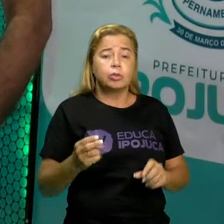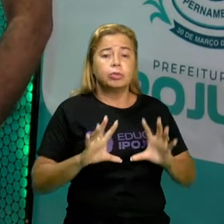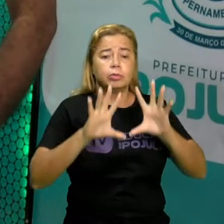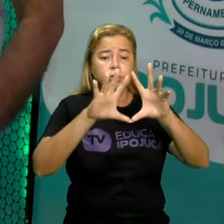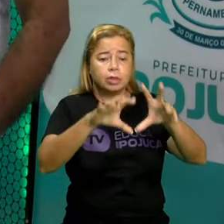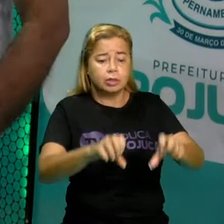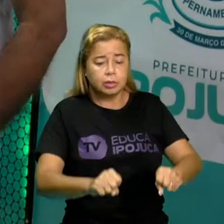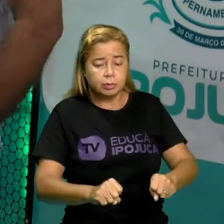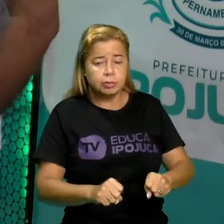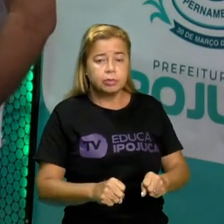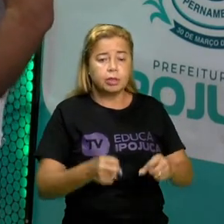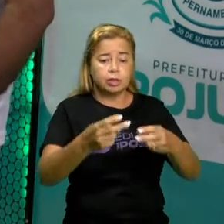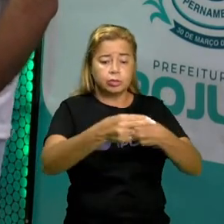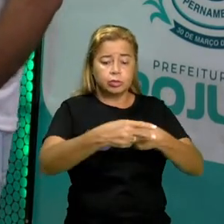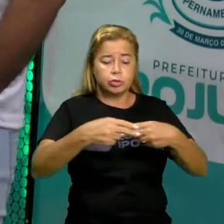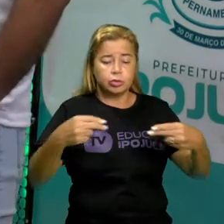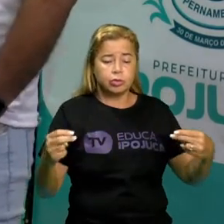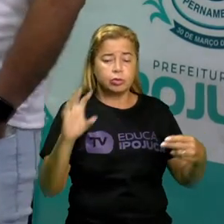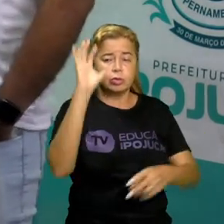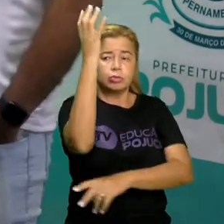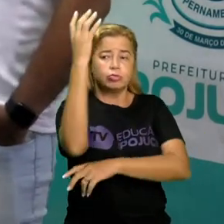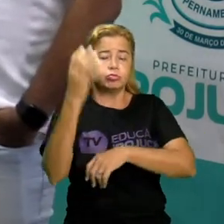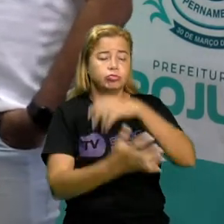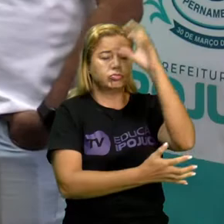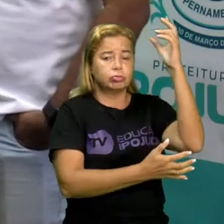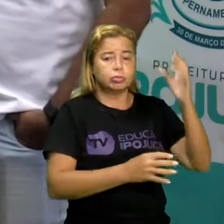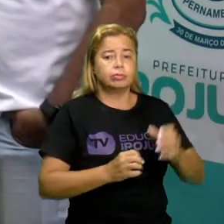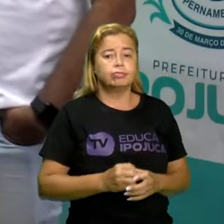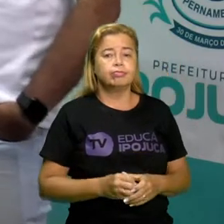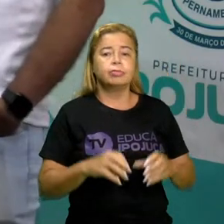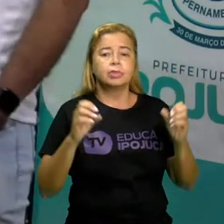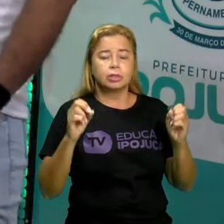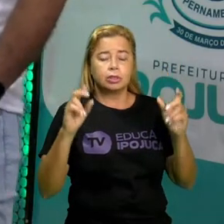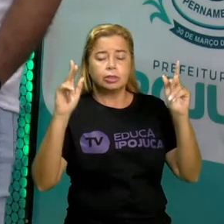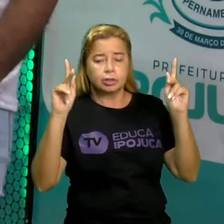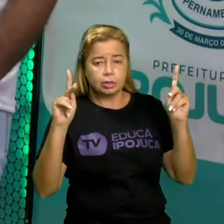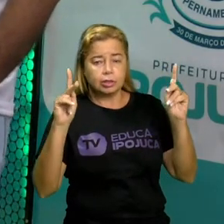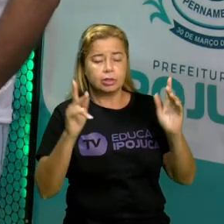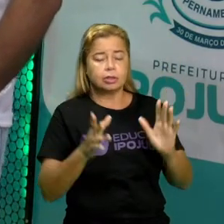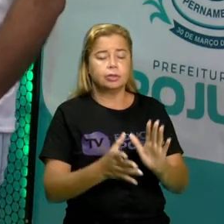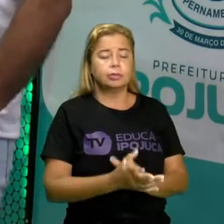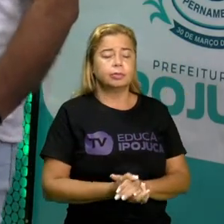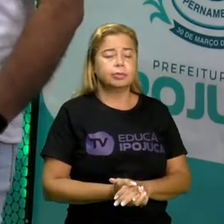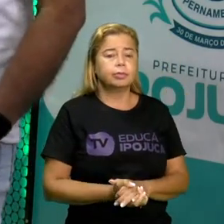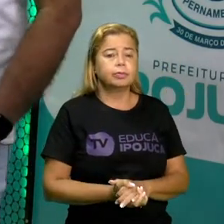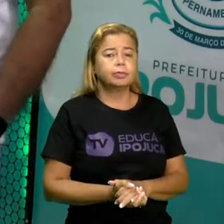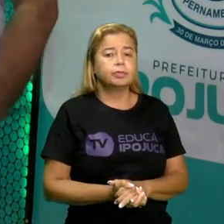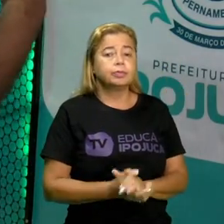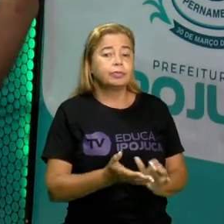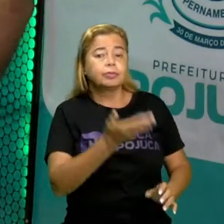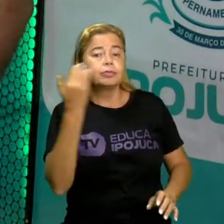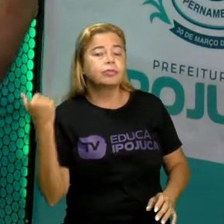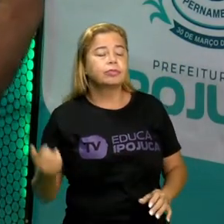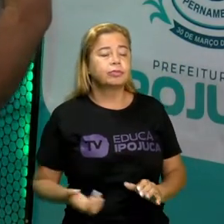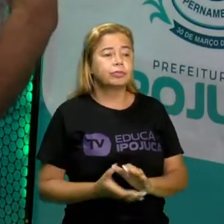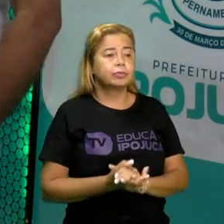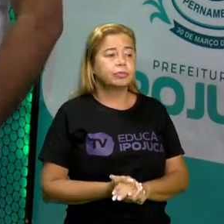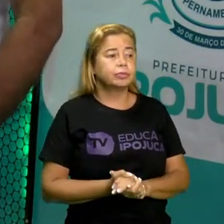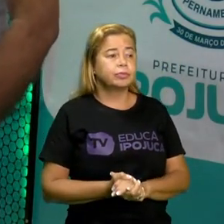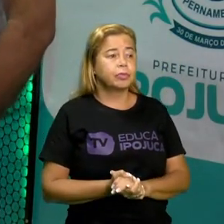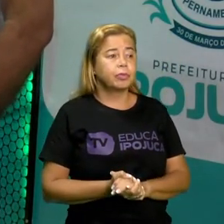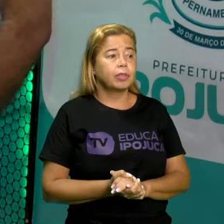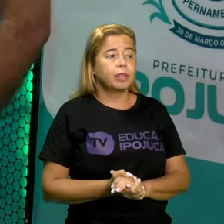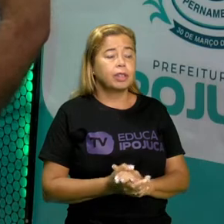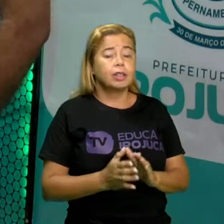fenômenos da natureza. Está tranquilo até aí, pessoal? Espero que sim. Então, vamos lá. Agora